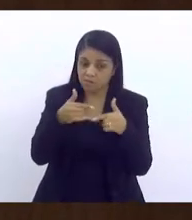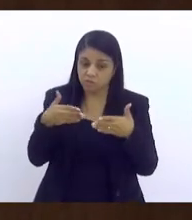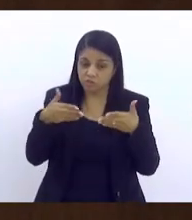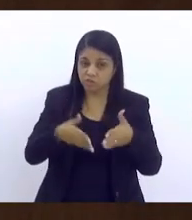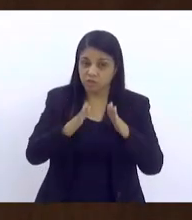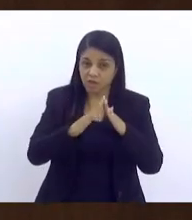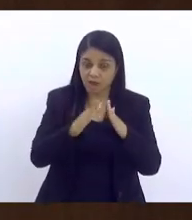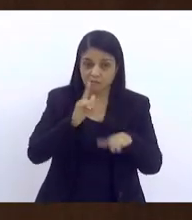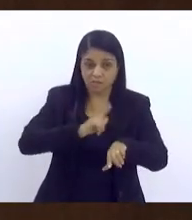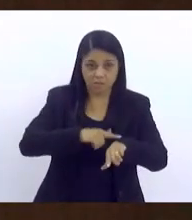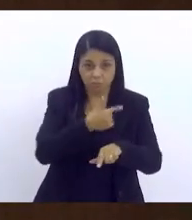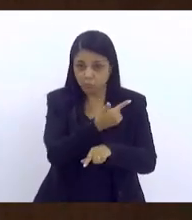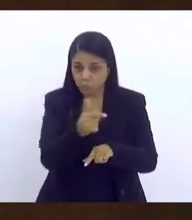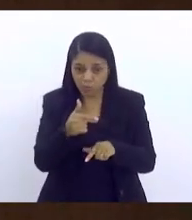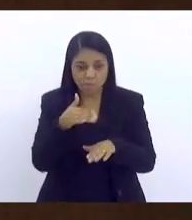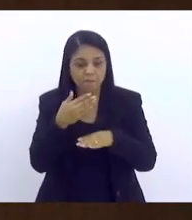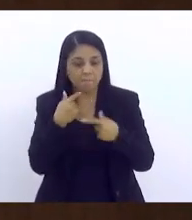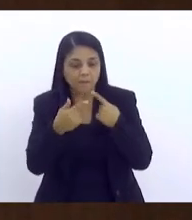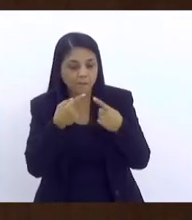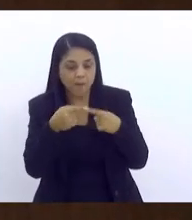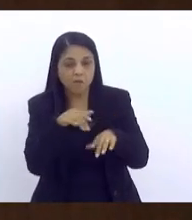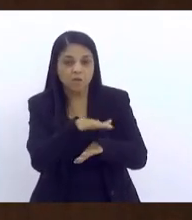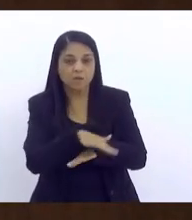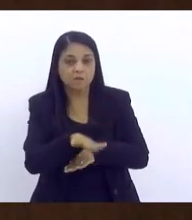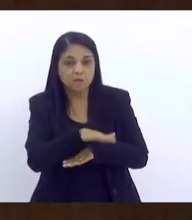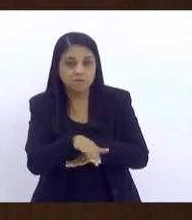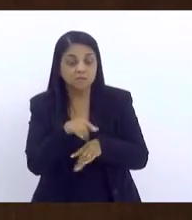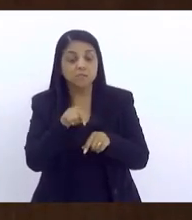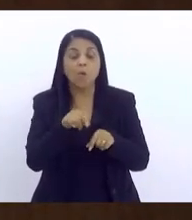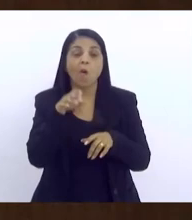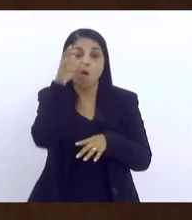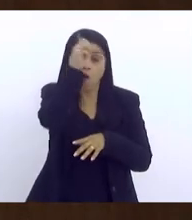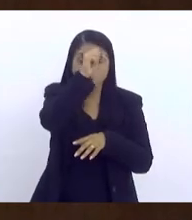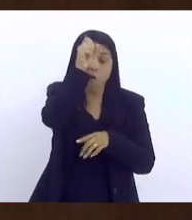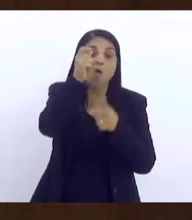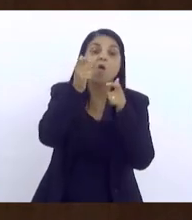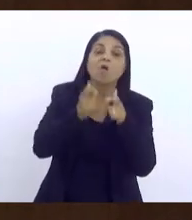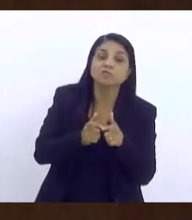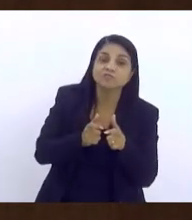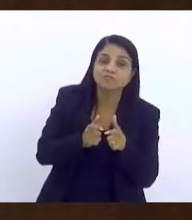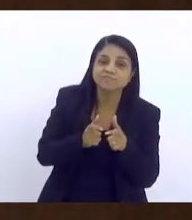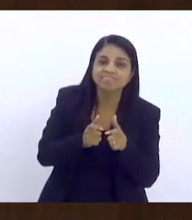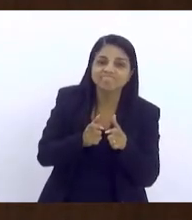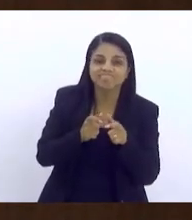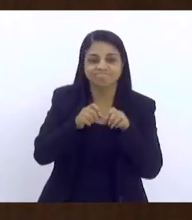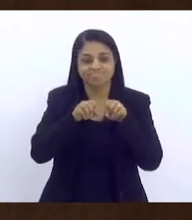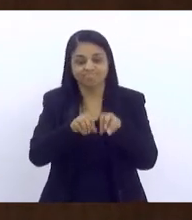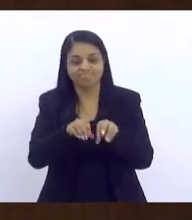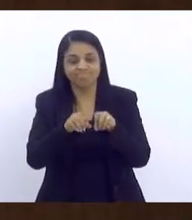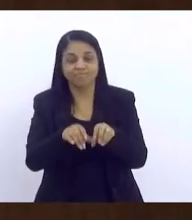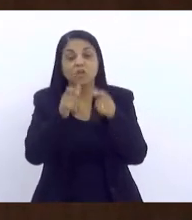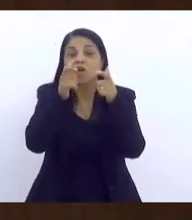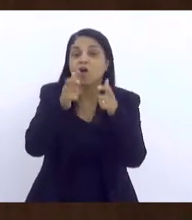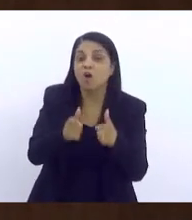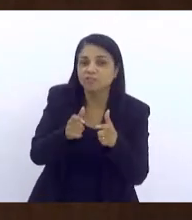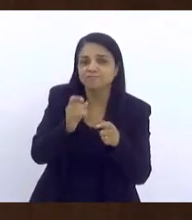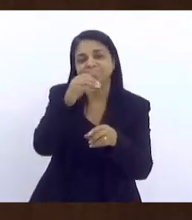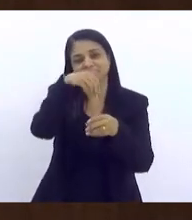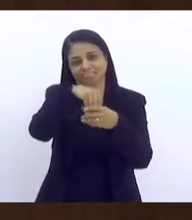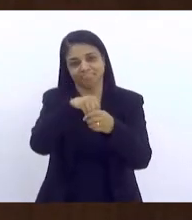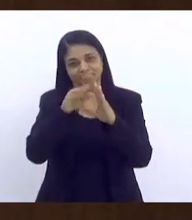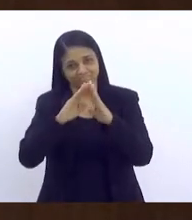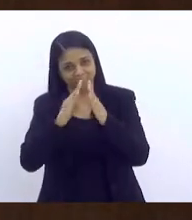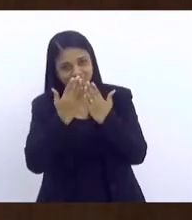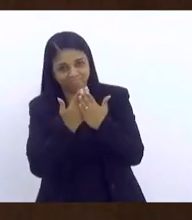em casa, não dá tempo para falar com a criança. Onde ela aprende? Onde ela é educada? Dentro da escola.